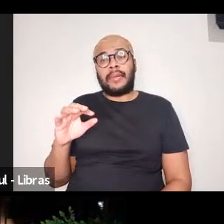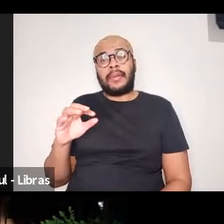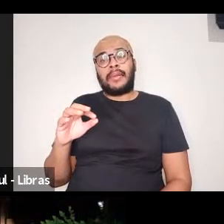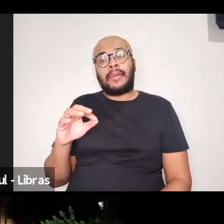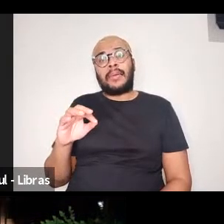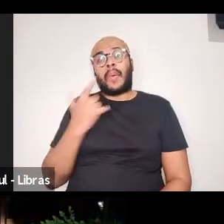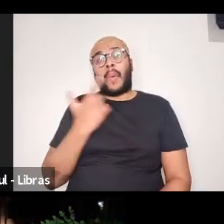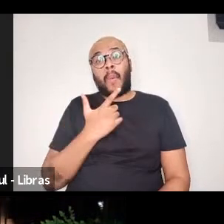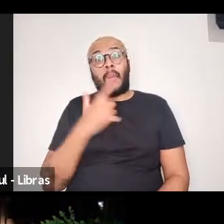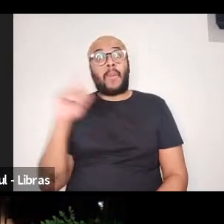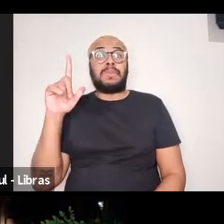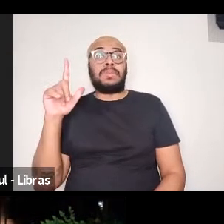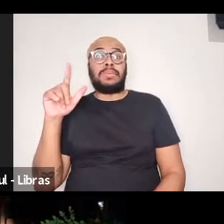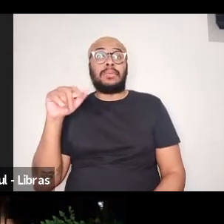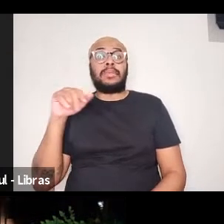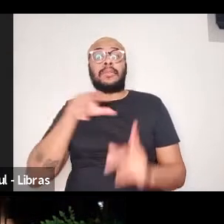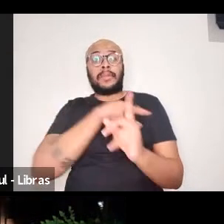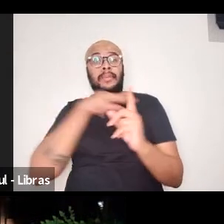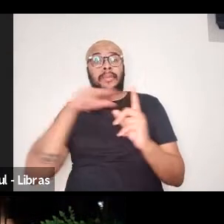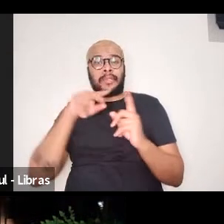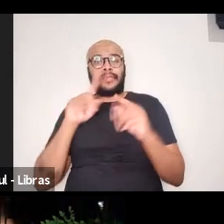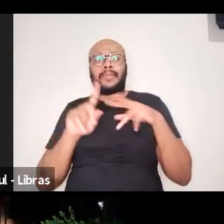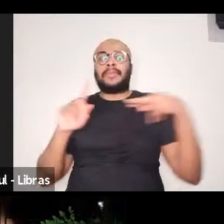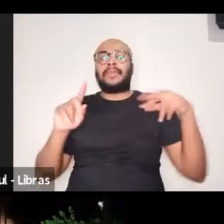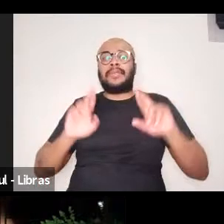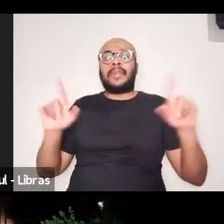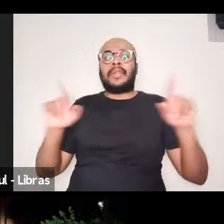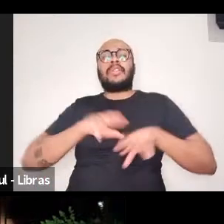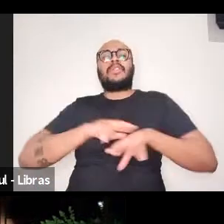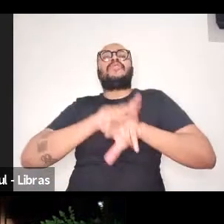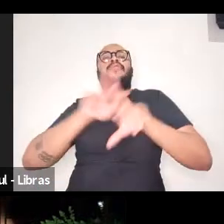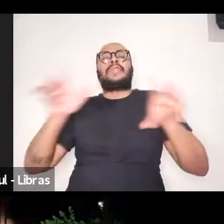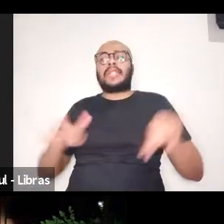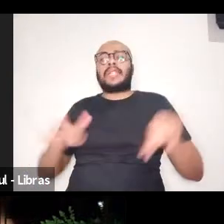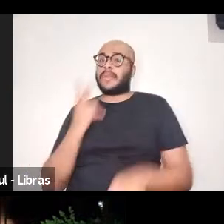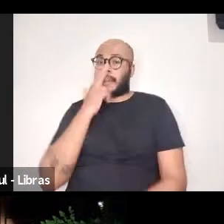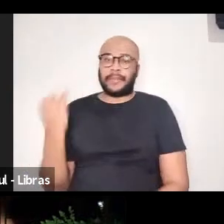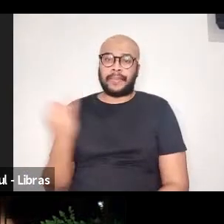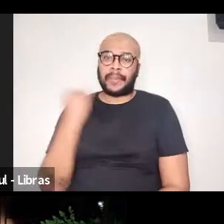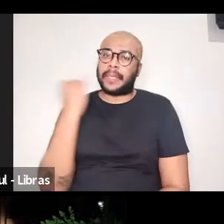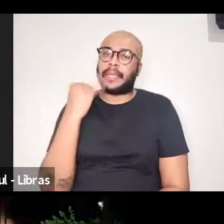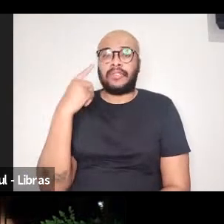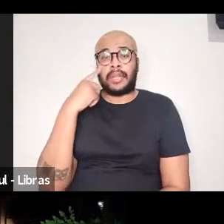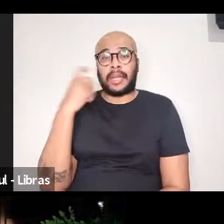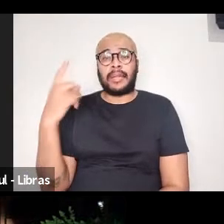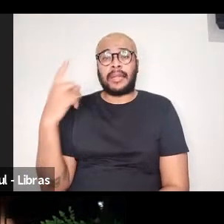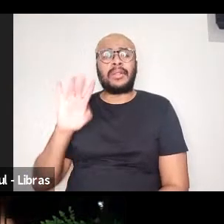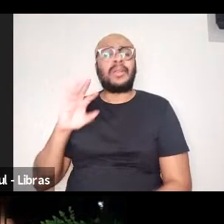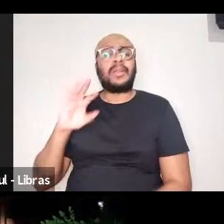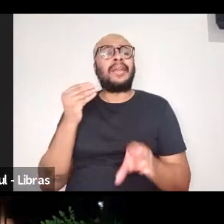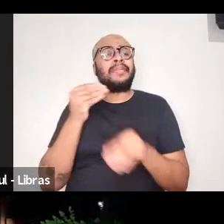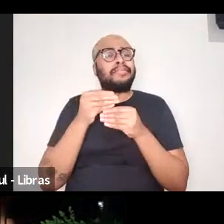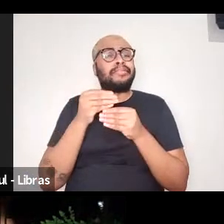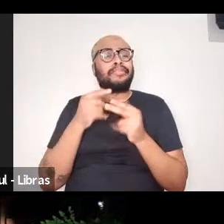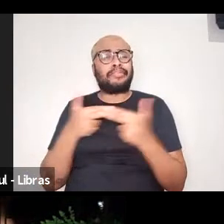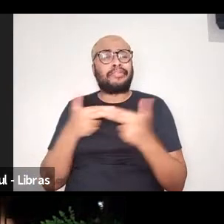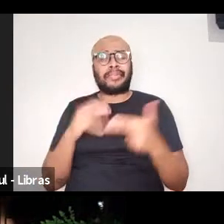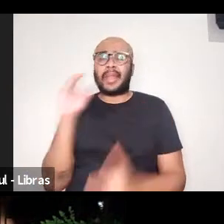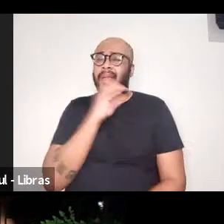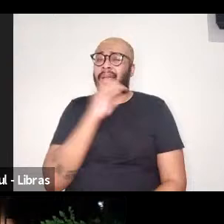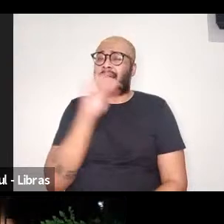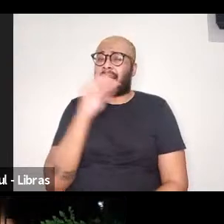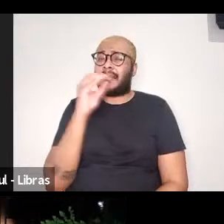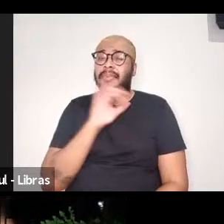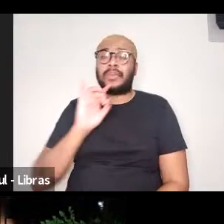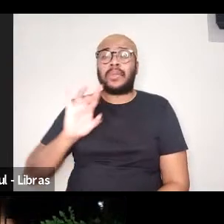lerão a partir de outro, então, essa diversidade me parece muito interessante. Eu só queria agregar uma coisa bem rápido que